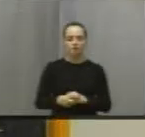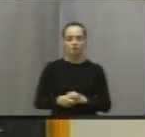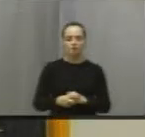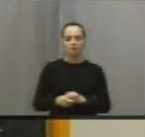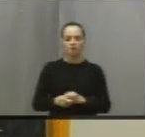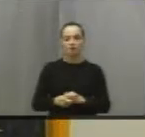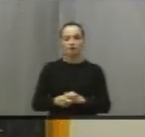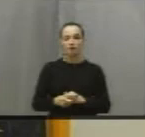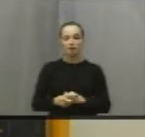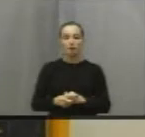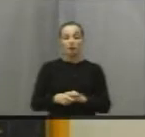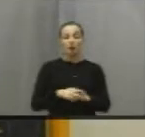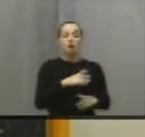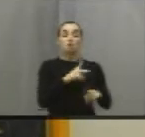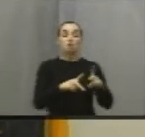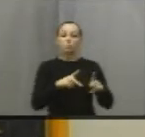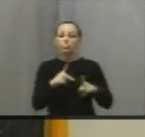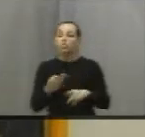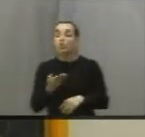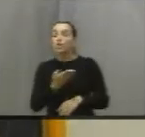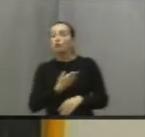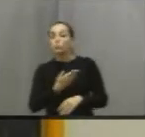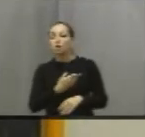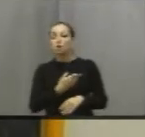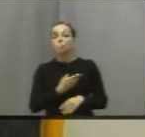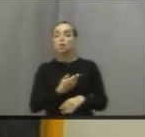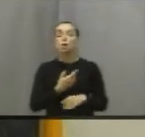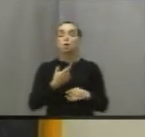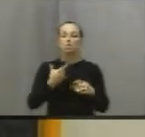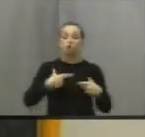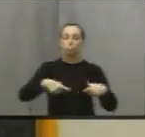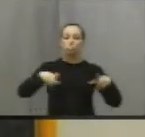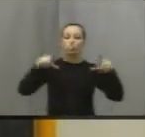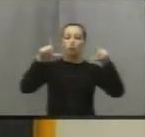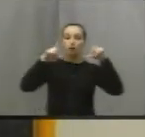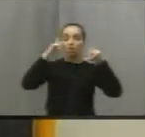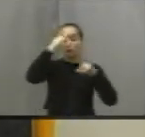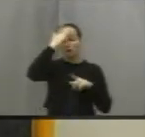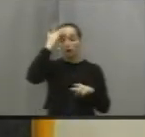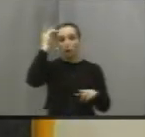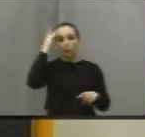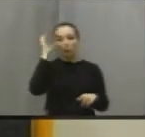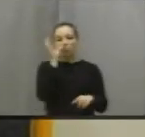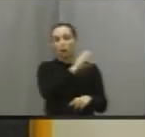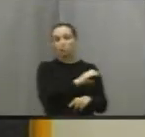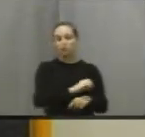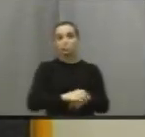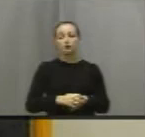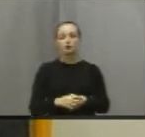Senhor presidente, caros colegas, aos presentes, aos ouvintes, rapidamente também, vamos lá.